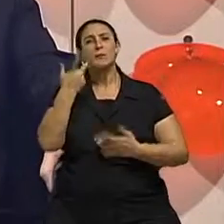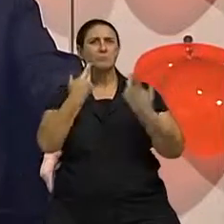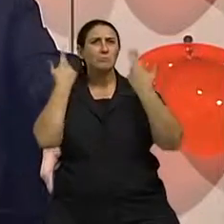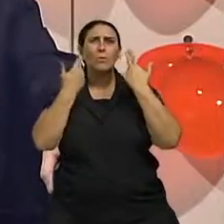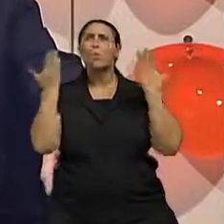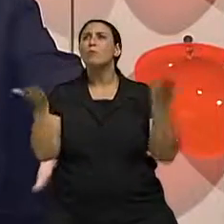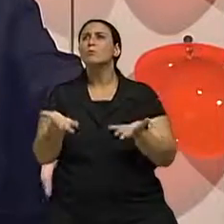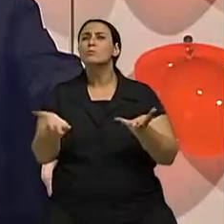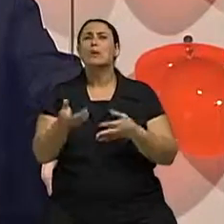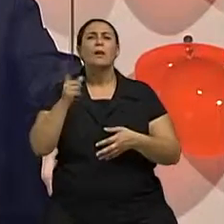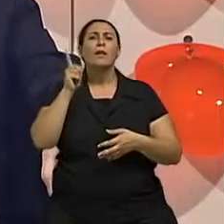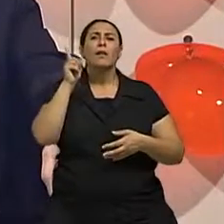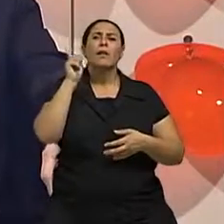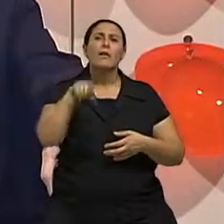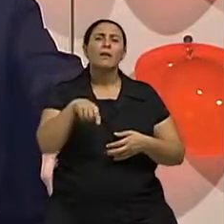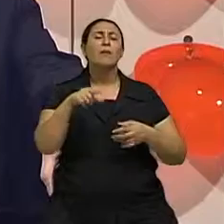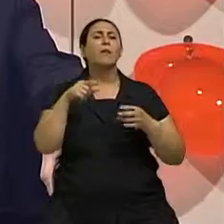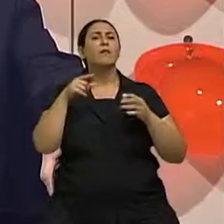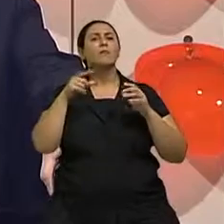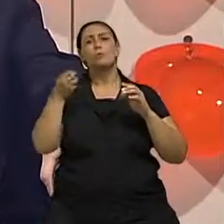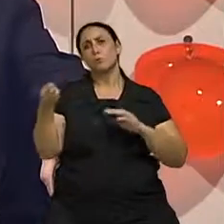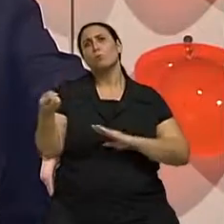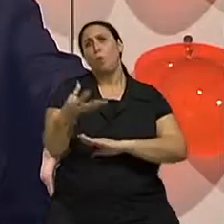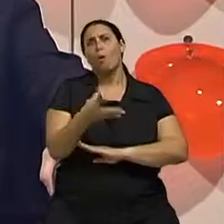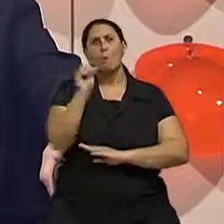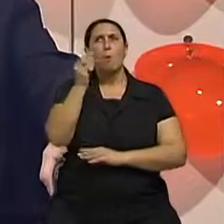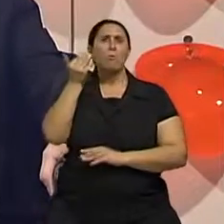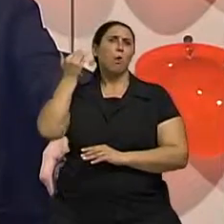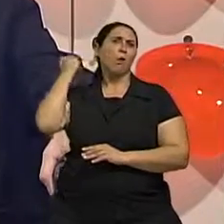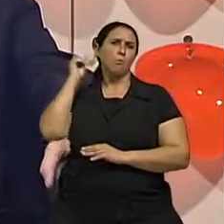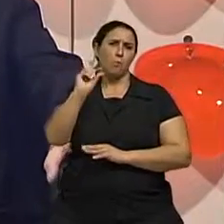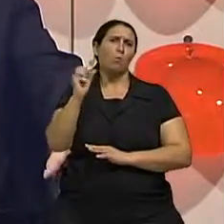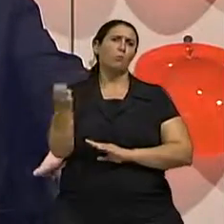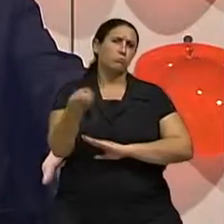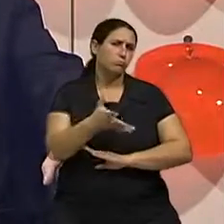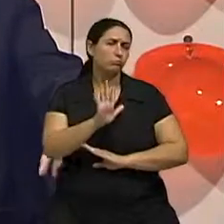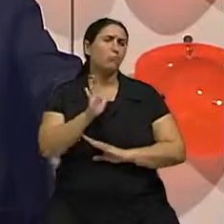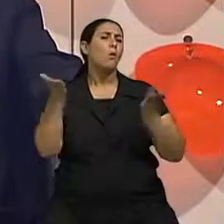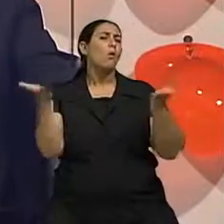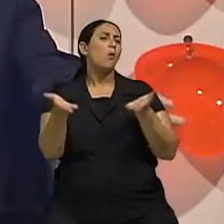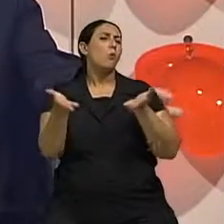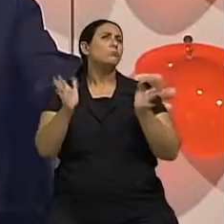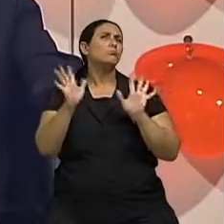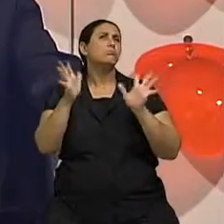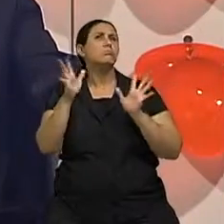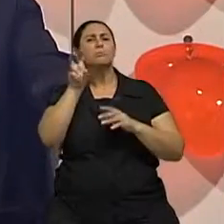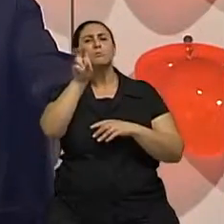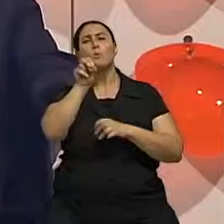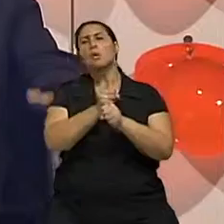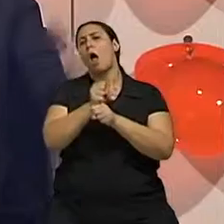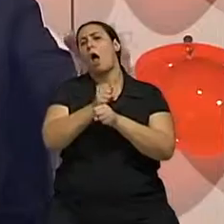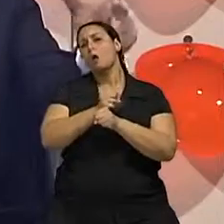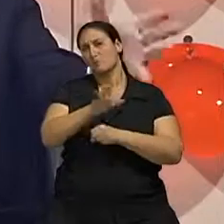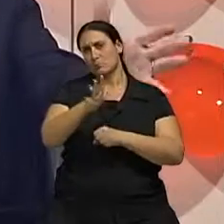ela é uma especialidade relativamente nova. Vamos dizer que hoje tenha 50 anos no Brasil a cirurgia,